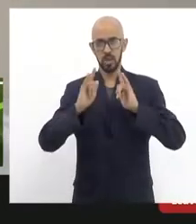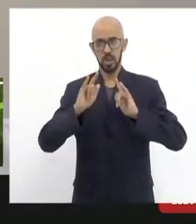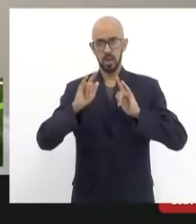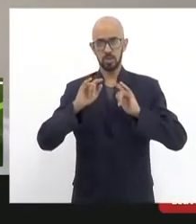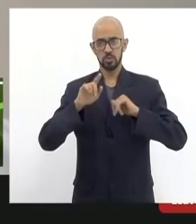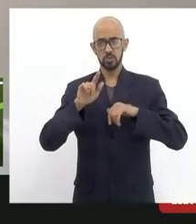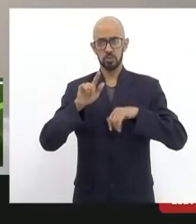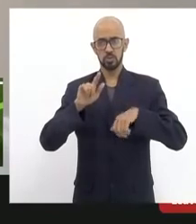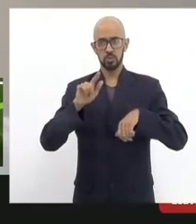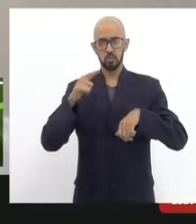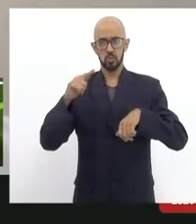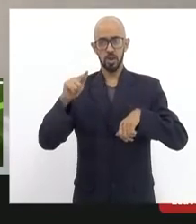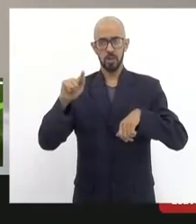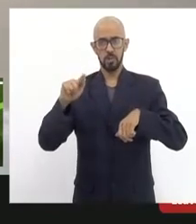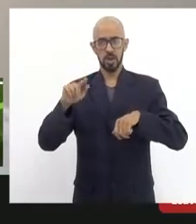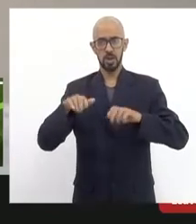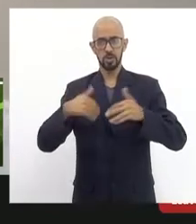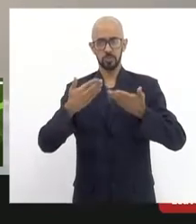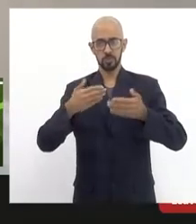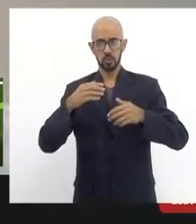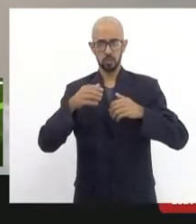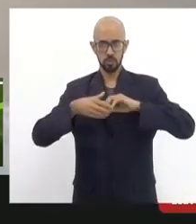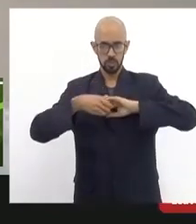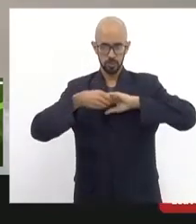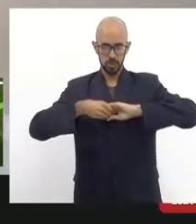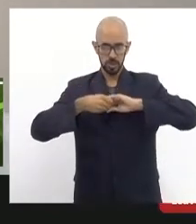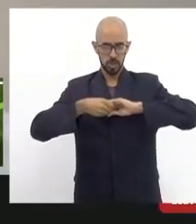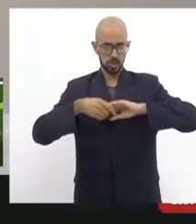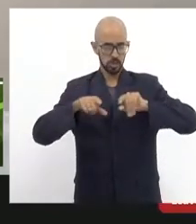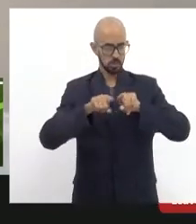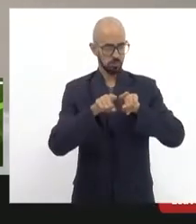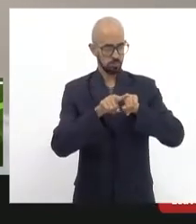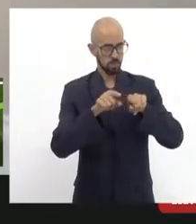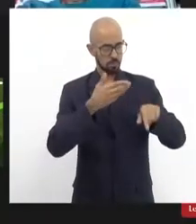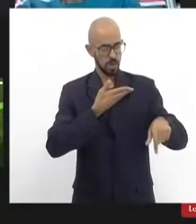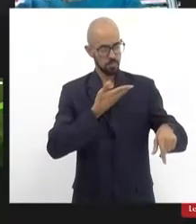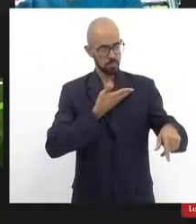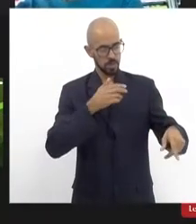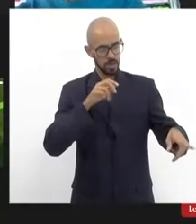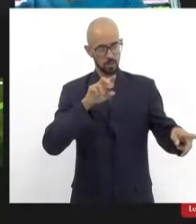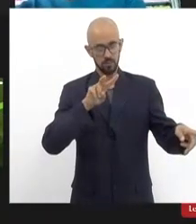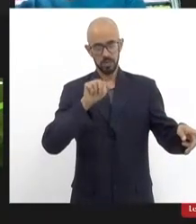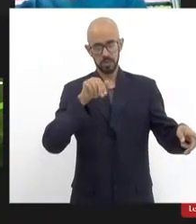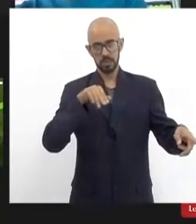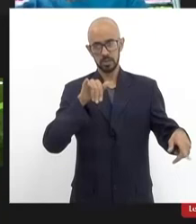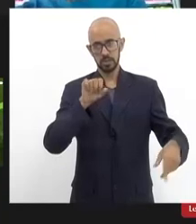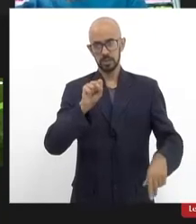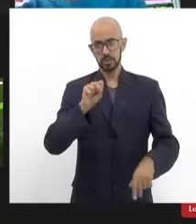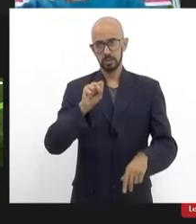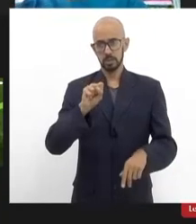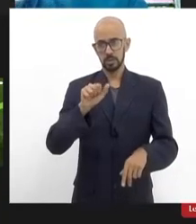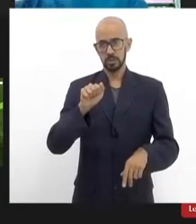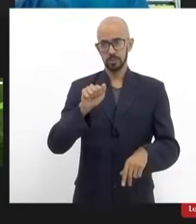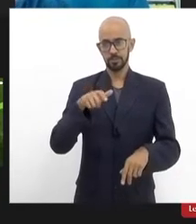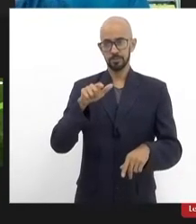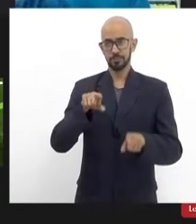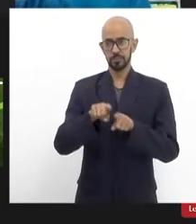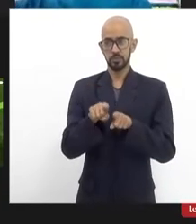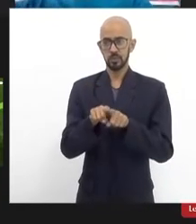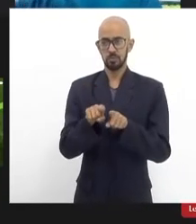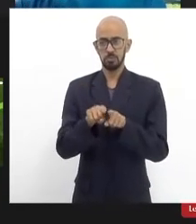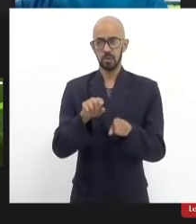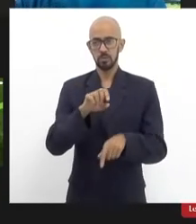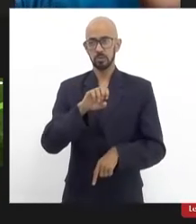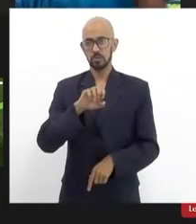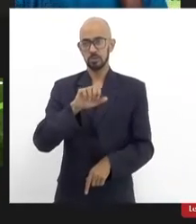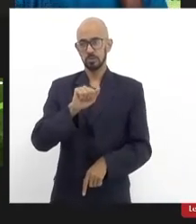a minha amiga Vaniza que está participando dessa luta desde o começo e a brilhante fala do Saad que recuperou todo o histórico e para